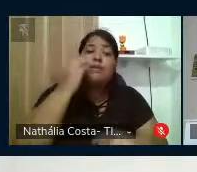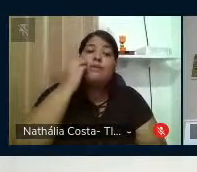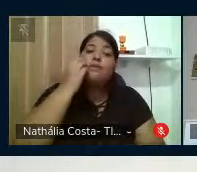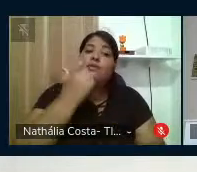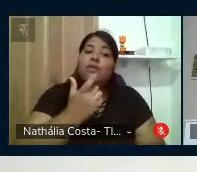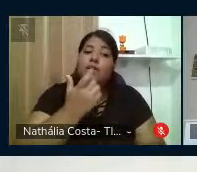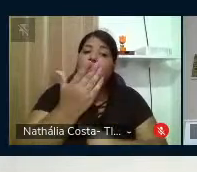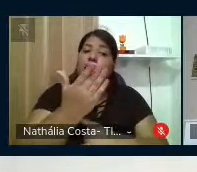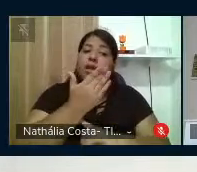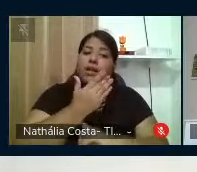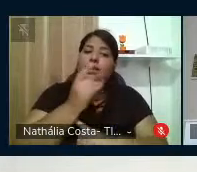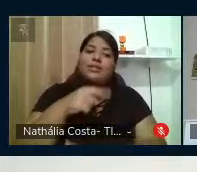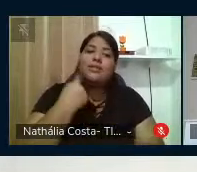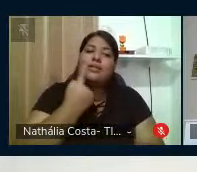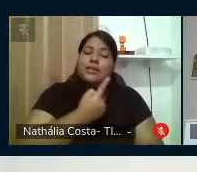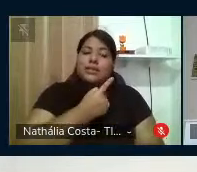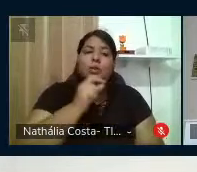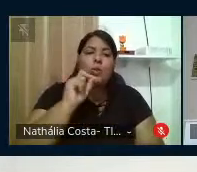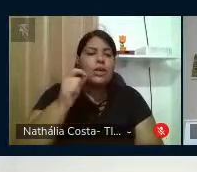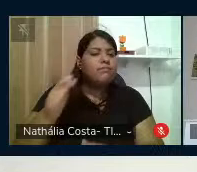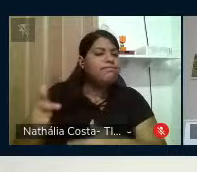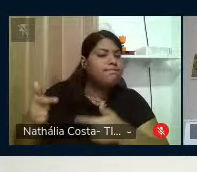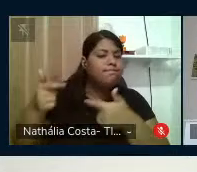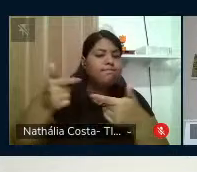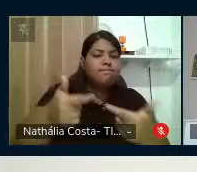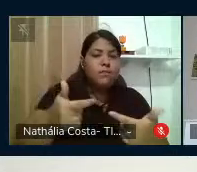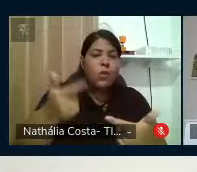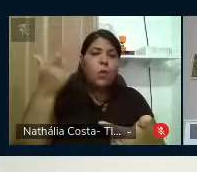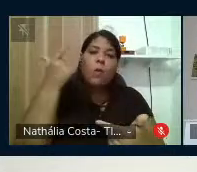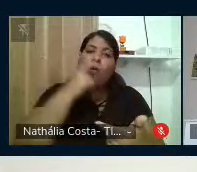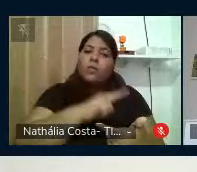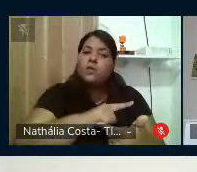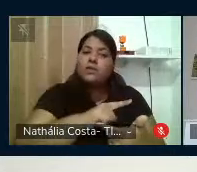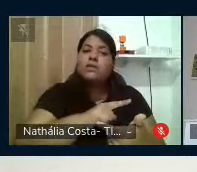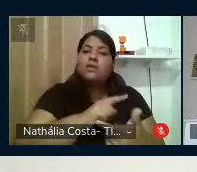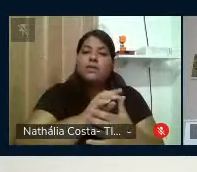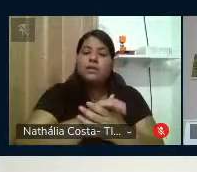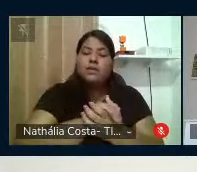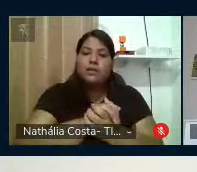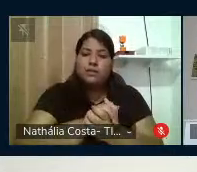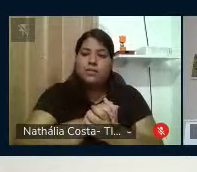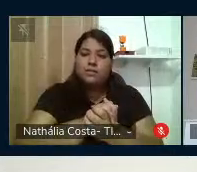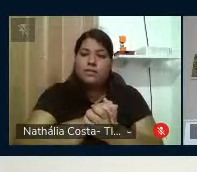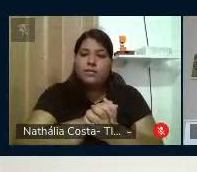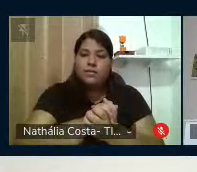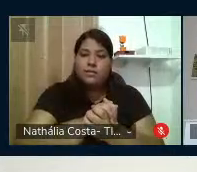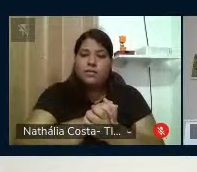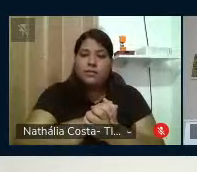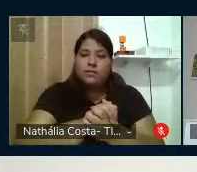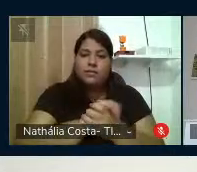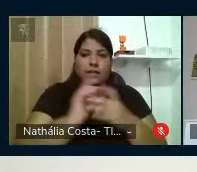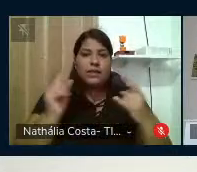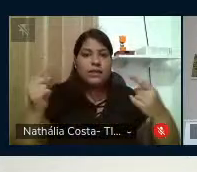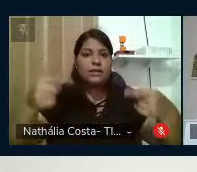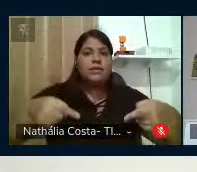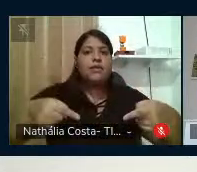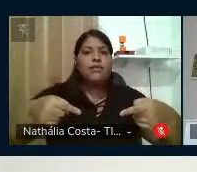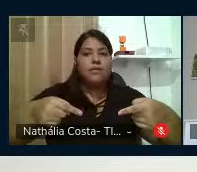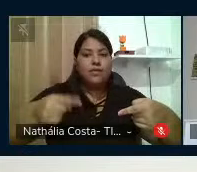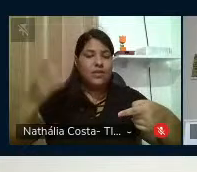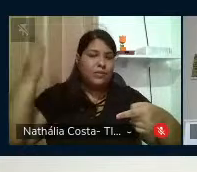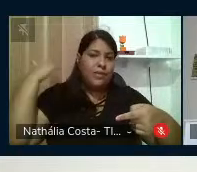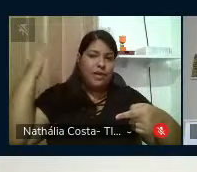inspirados por Freire no sentido de enfrentarmos exitosamente os grandes